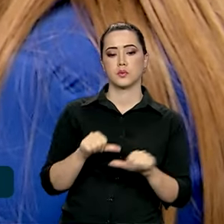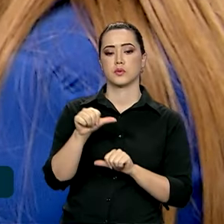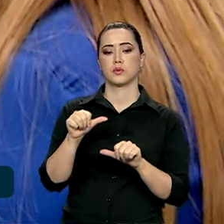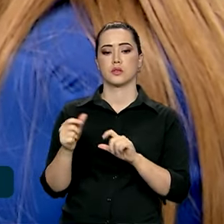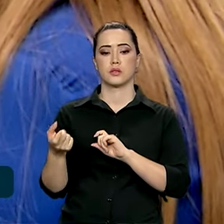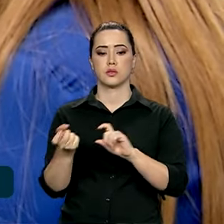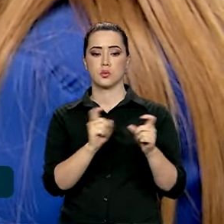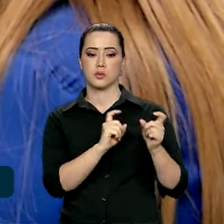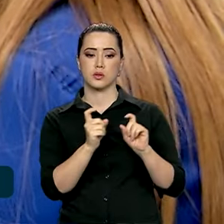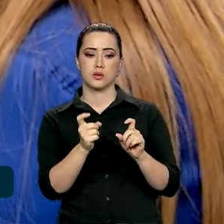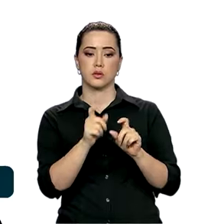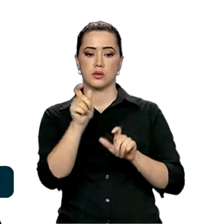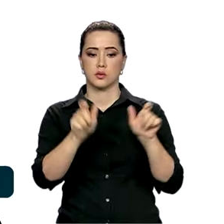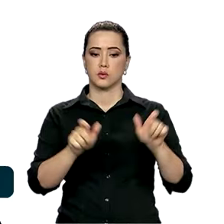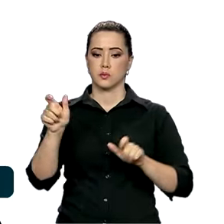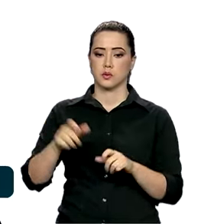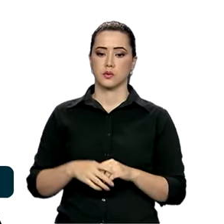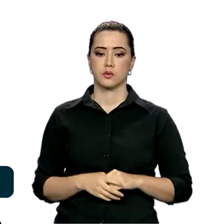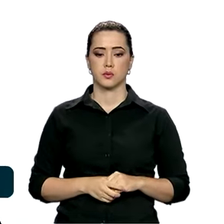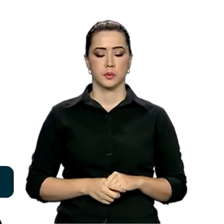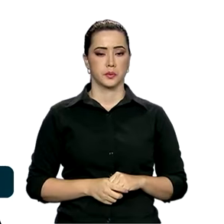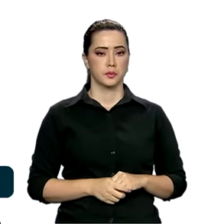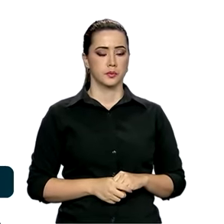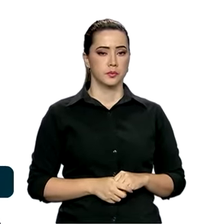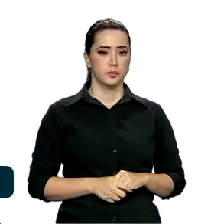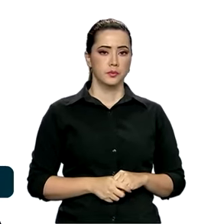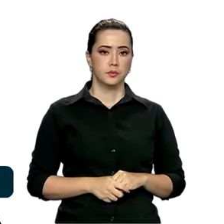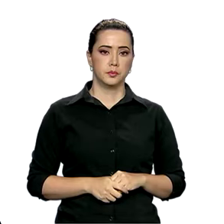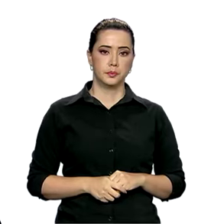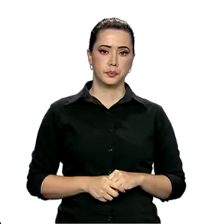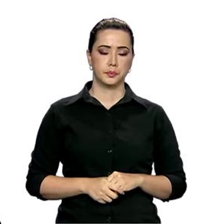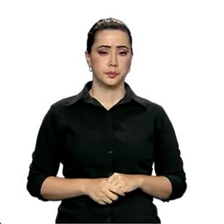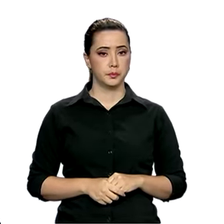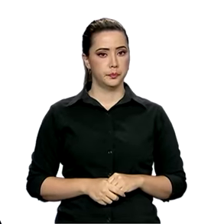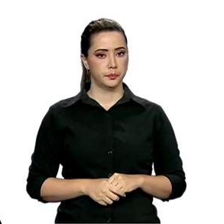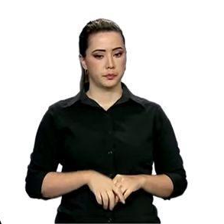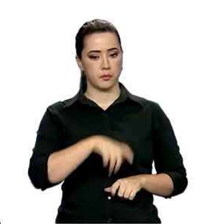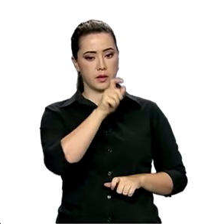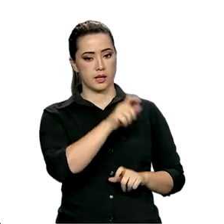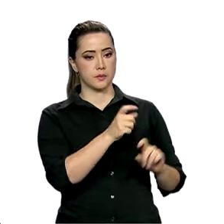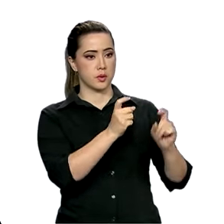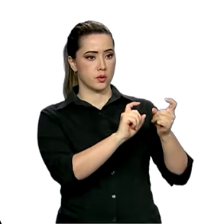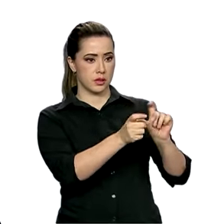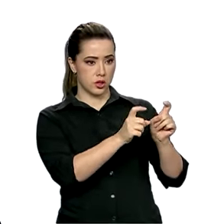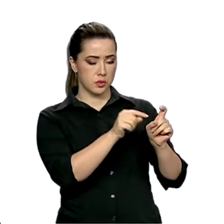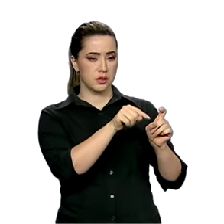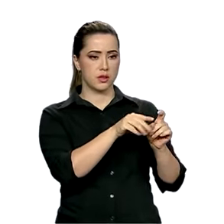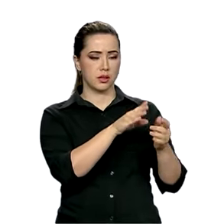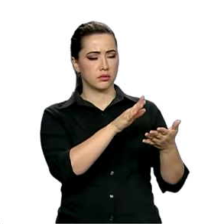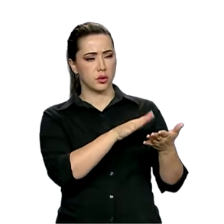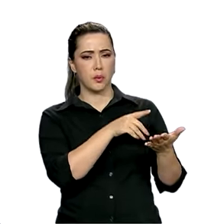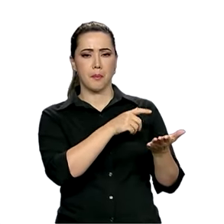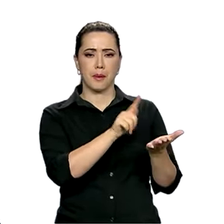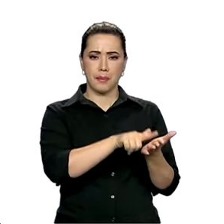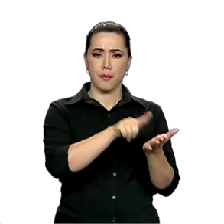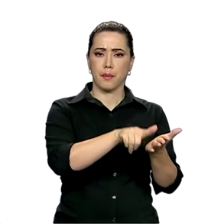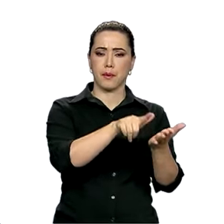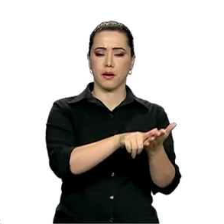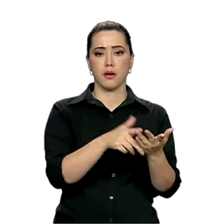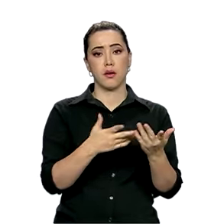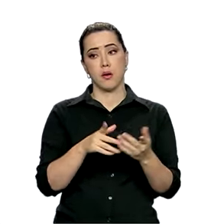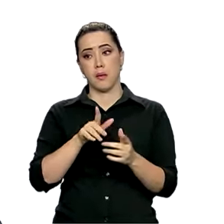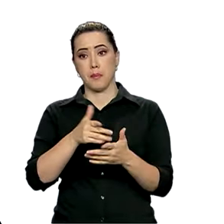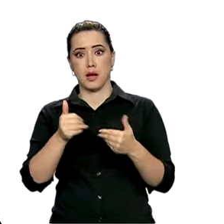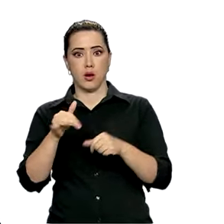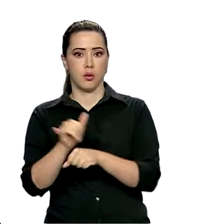administração de pessoal. A gente tira o pessoal do operacional e traz ele mais para a posição mais estratégica, onde eles vão passar a estudar e entender